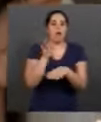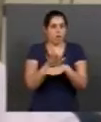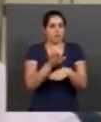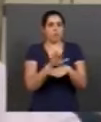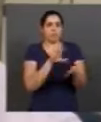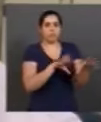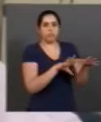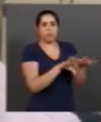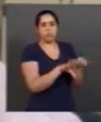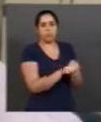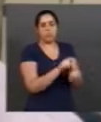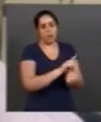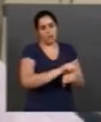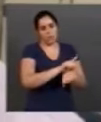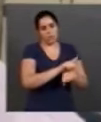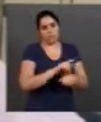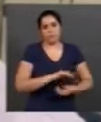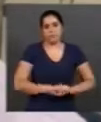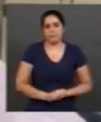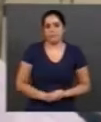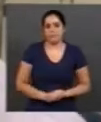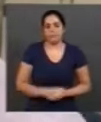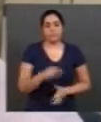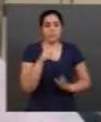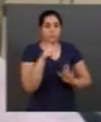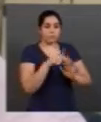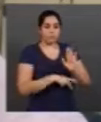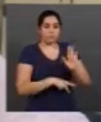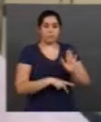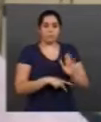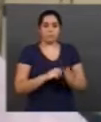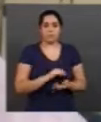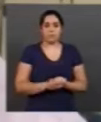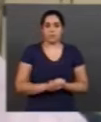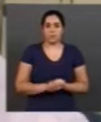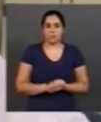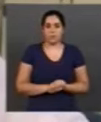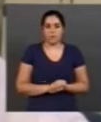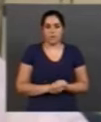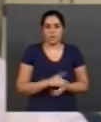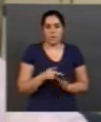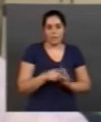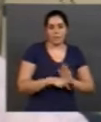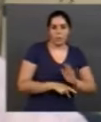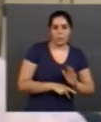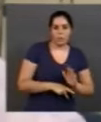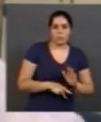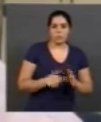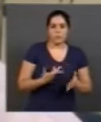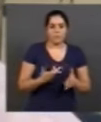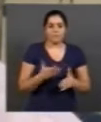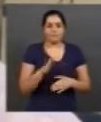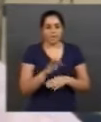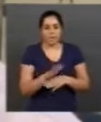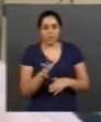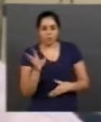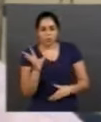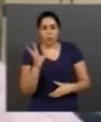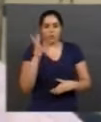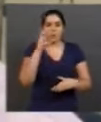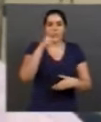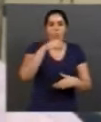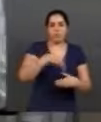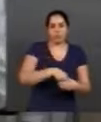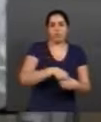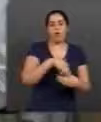O projeto, além de ter serventia pública, ele ajuda a integrar também o serviço e a assistência em